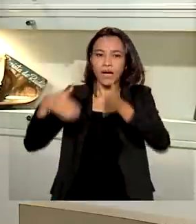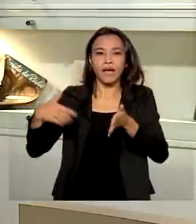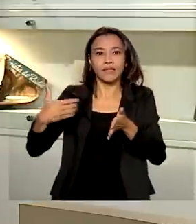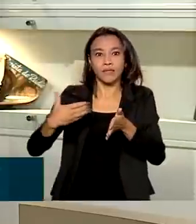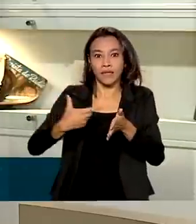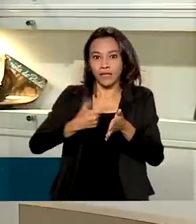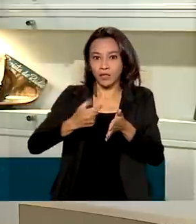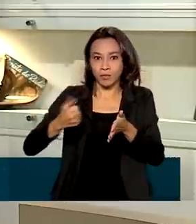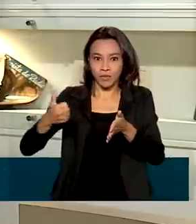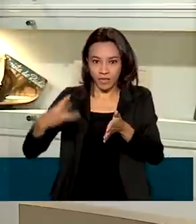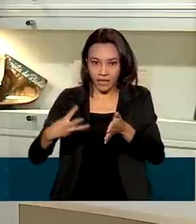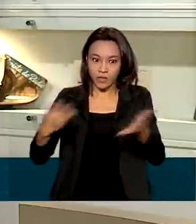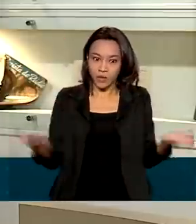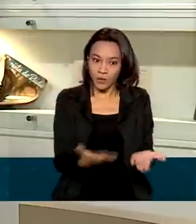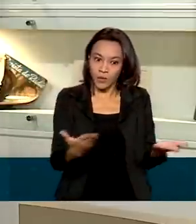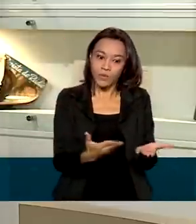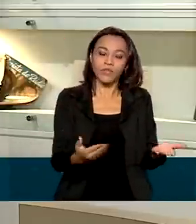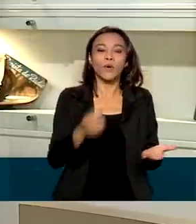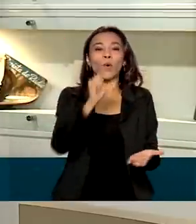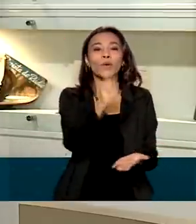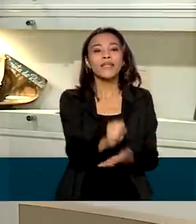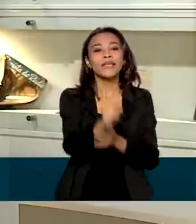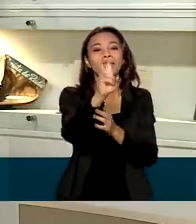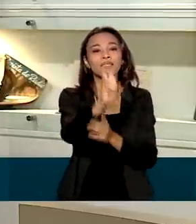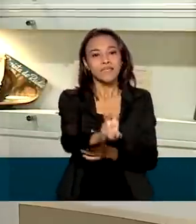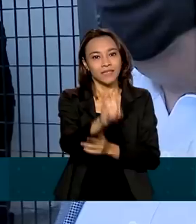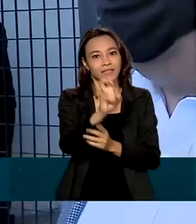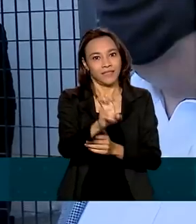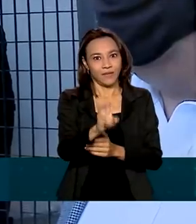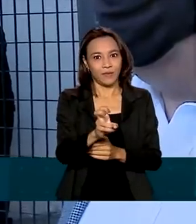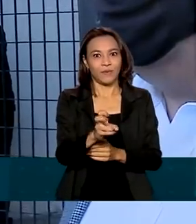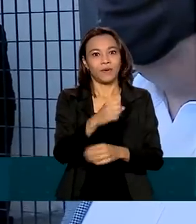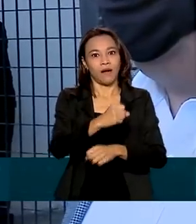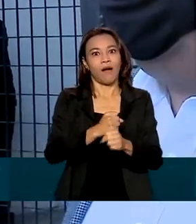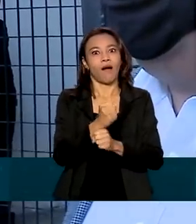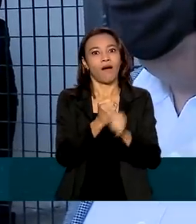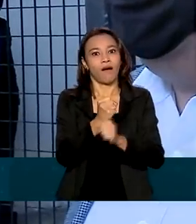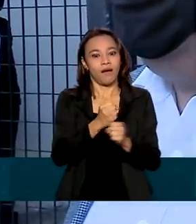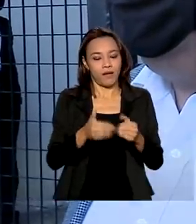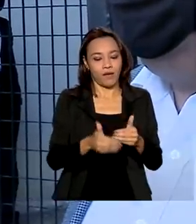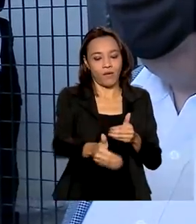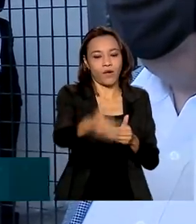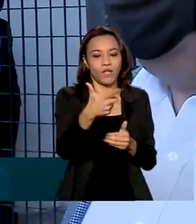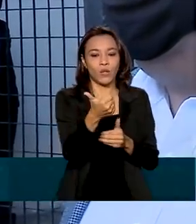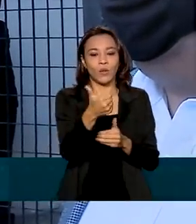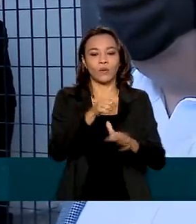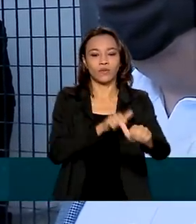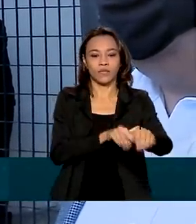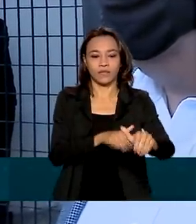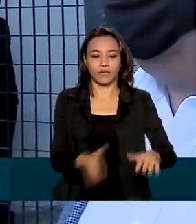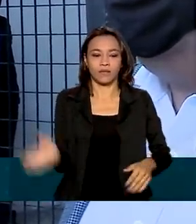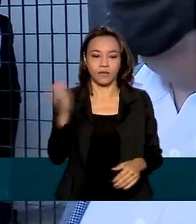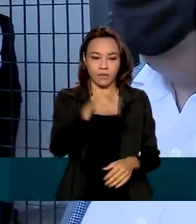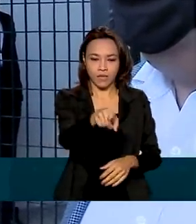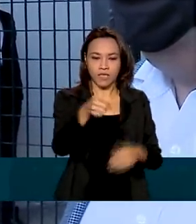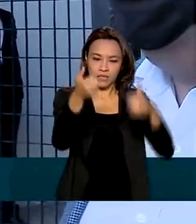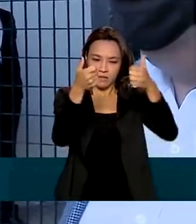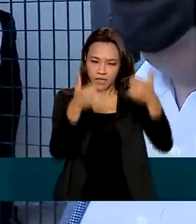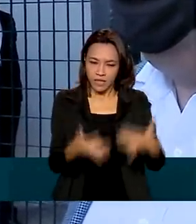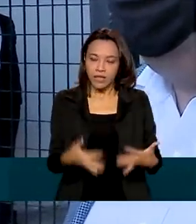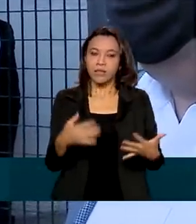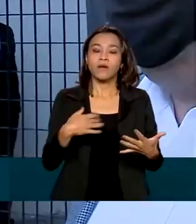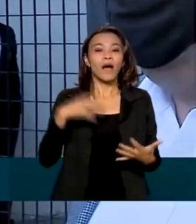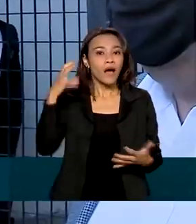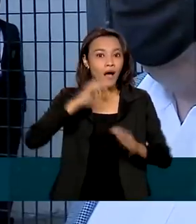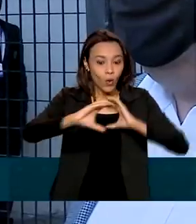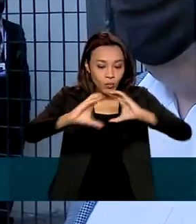Completa 85 anos no próximo dia 12 de setembro. A história do Brasil é muito rica nas comunicações e a gente hoje